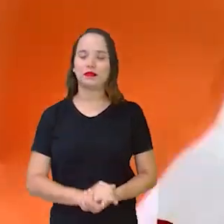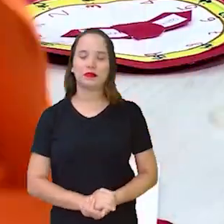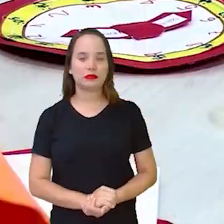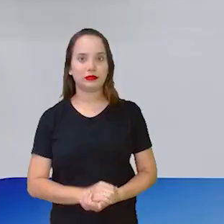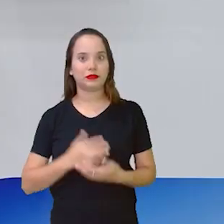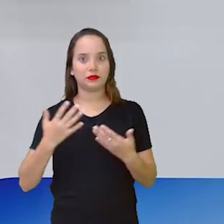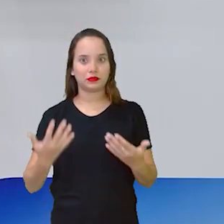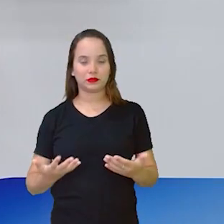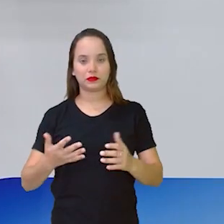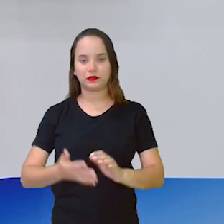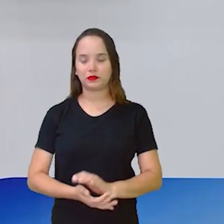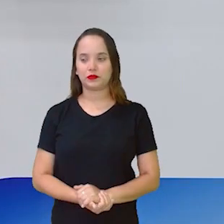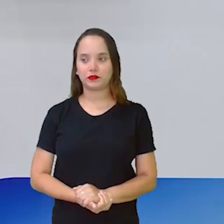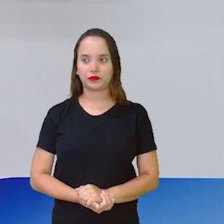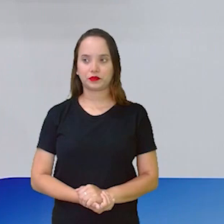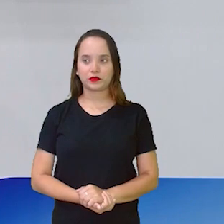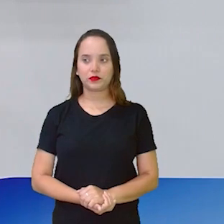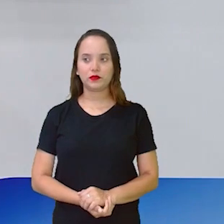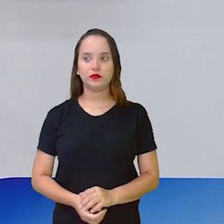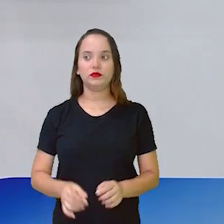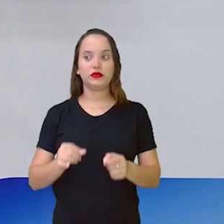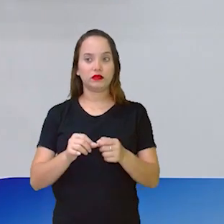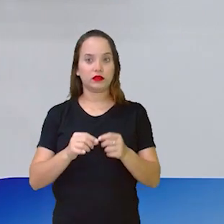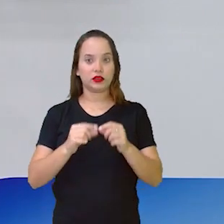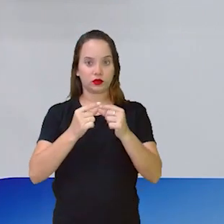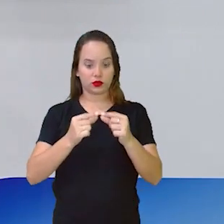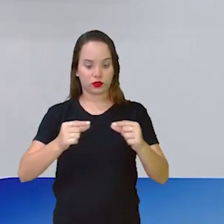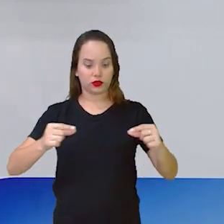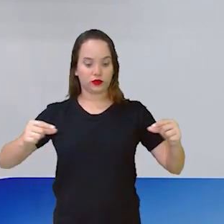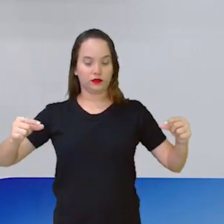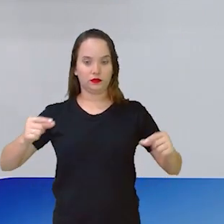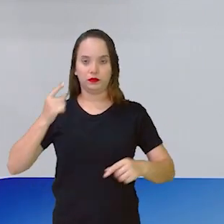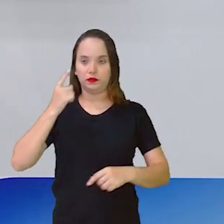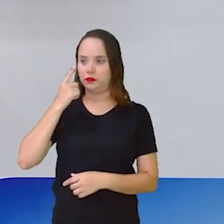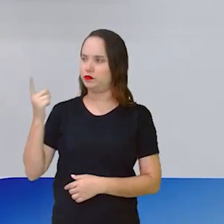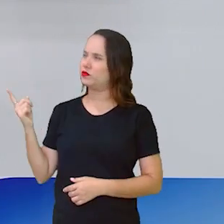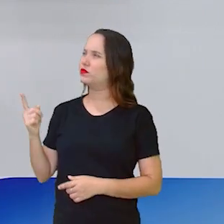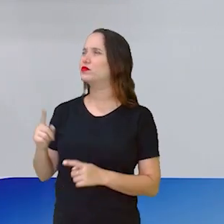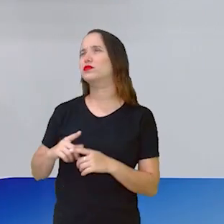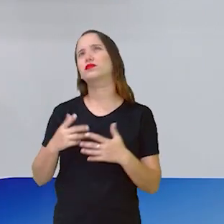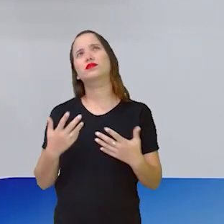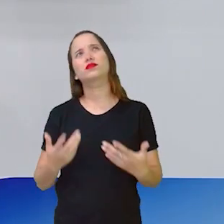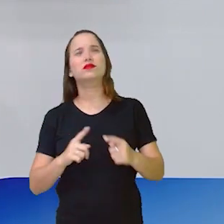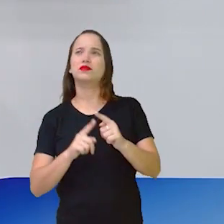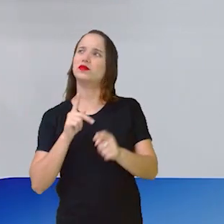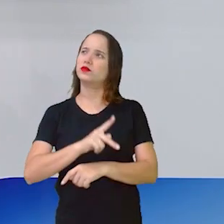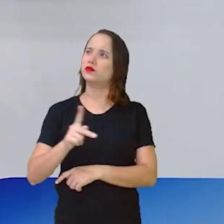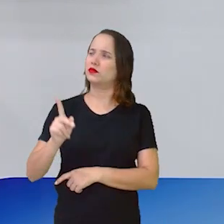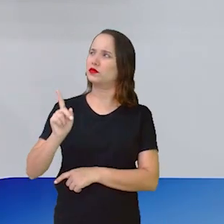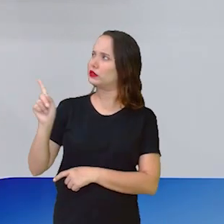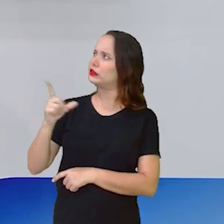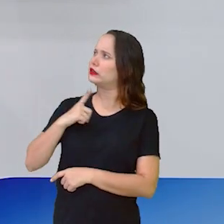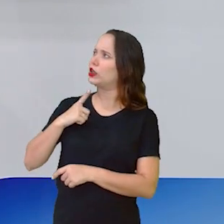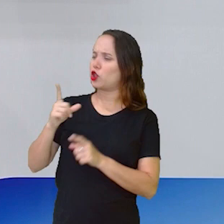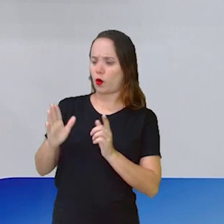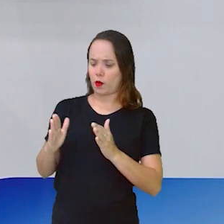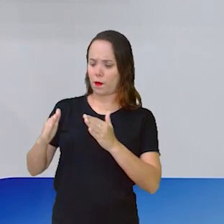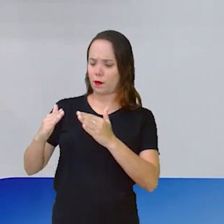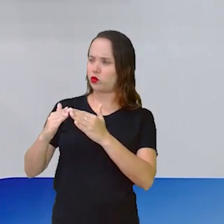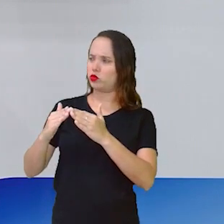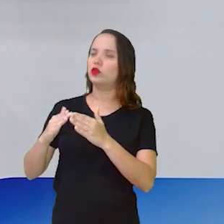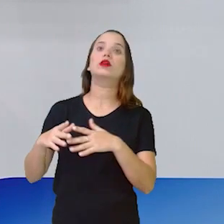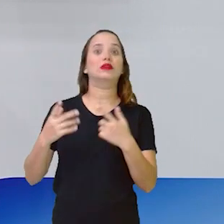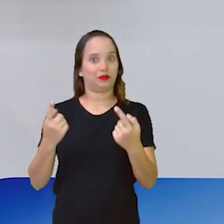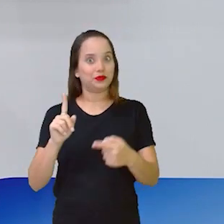Então, ó, vai ficar uma tirinha igual a essa daqui, ó. Ah, professora, mas essa tirinha tem uma pontinha. A gente vai fazer a pontinha